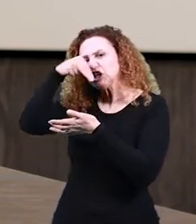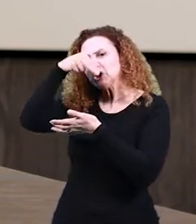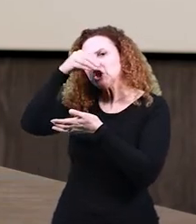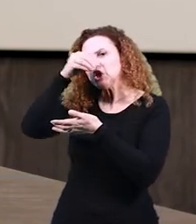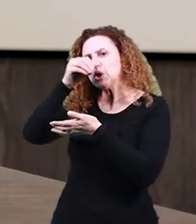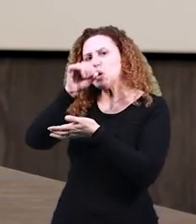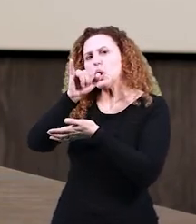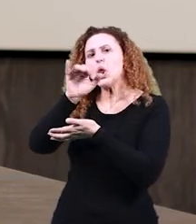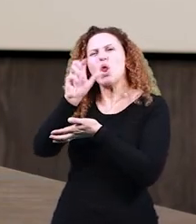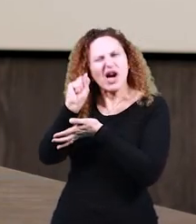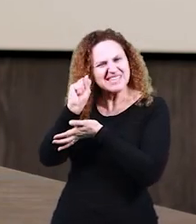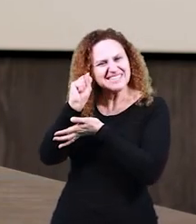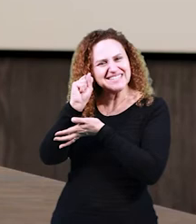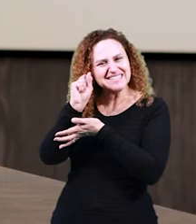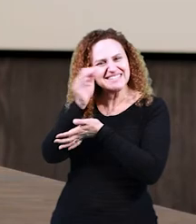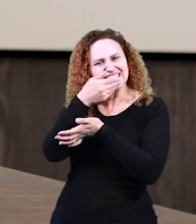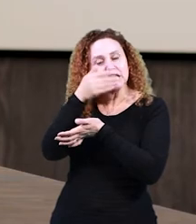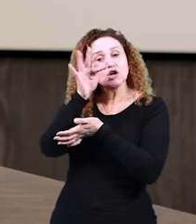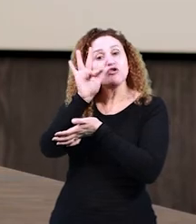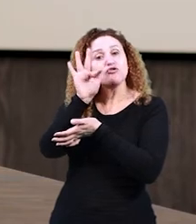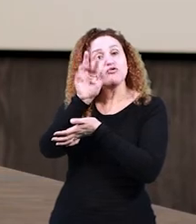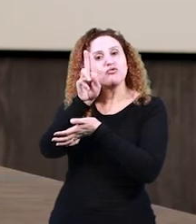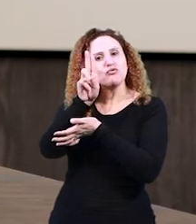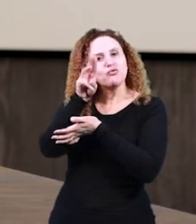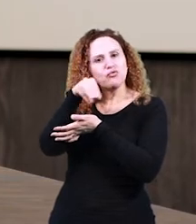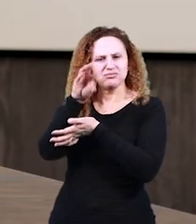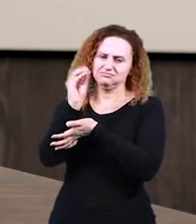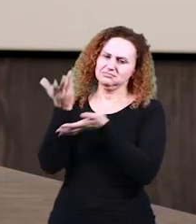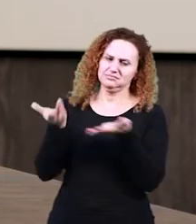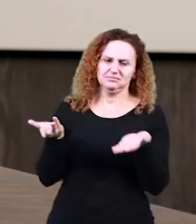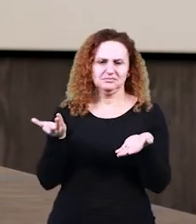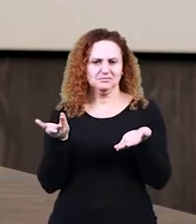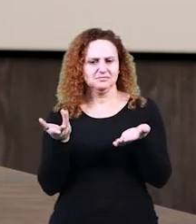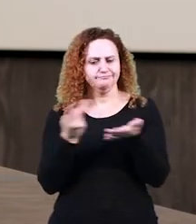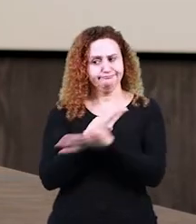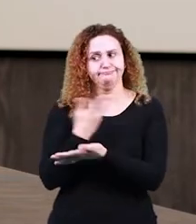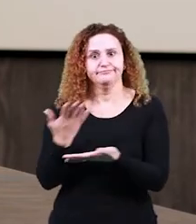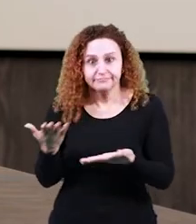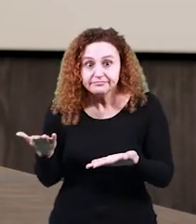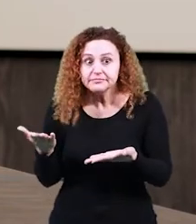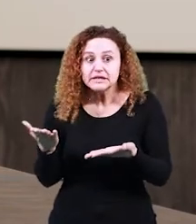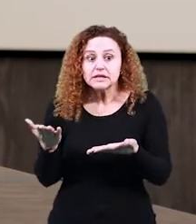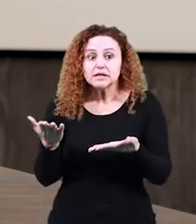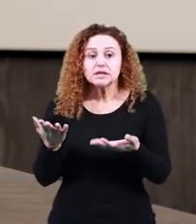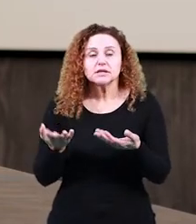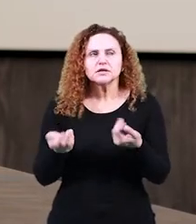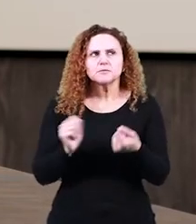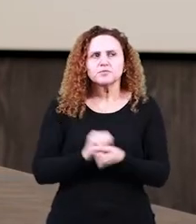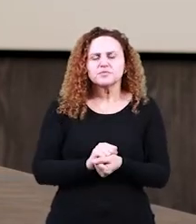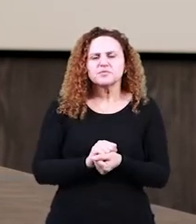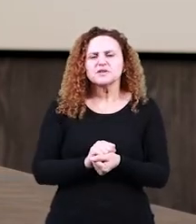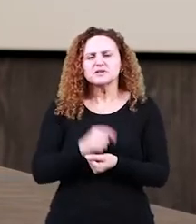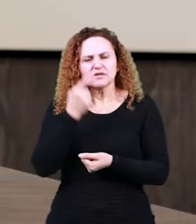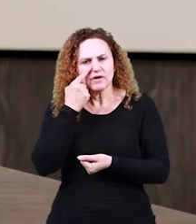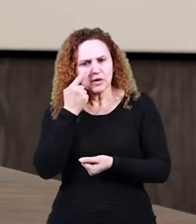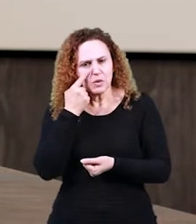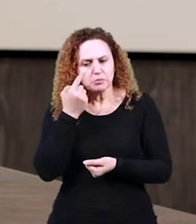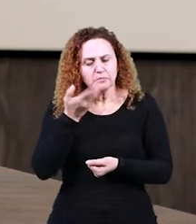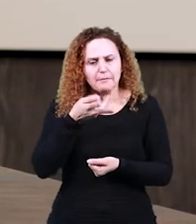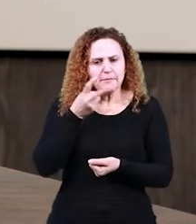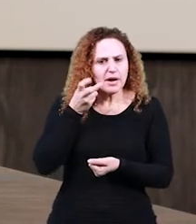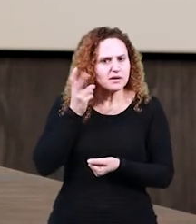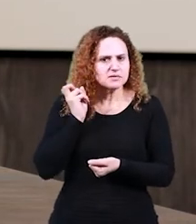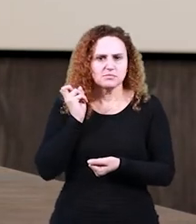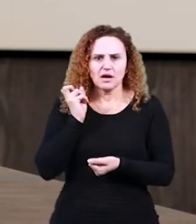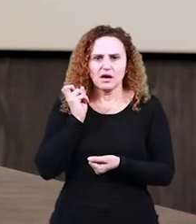essa diferença? Se a gente for olhar só do ponto de vista sintático, a